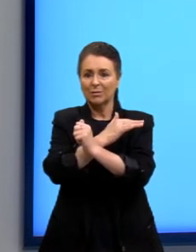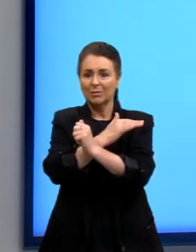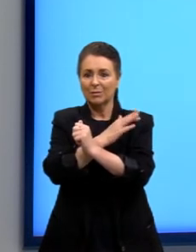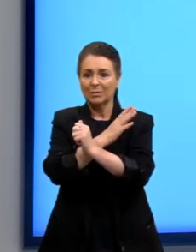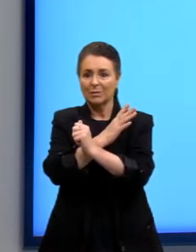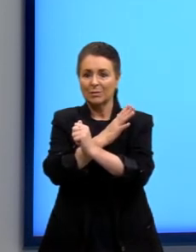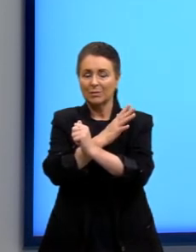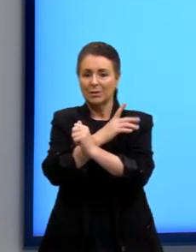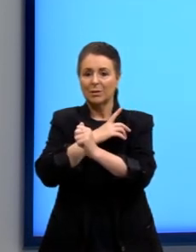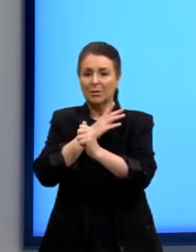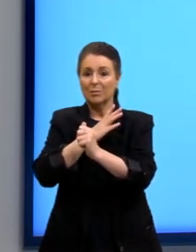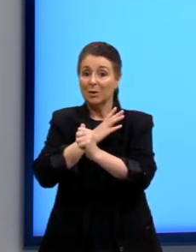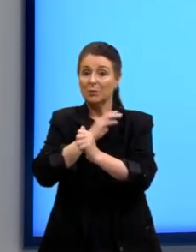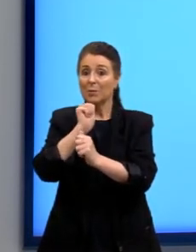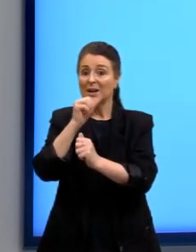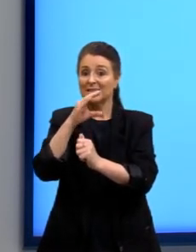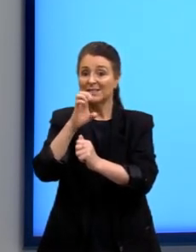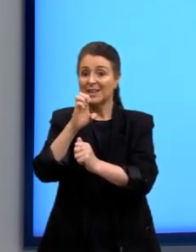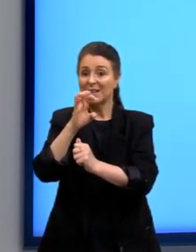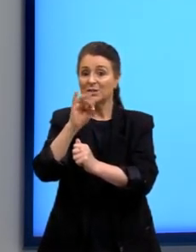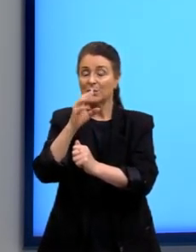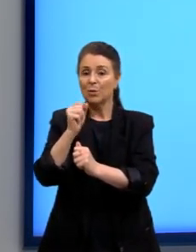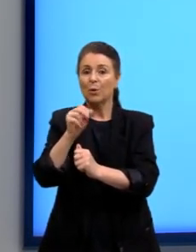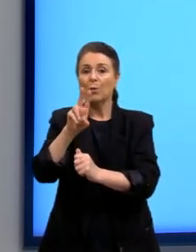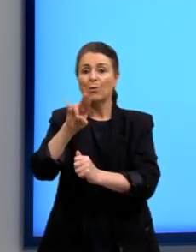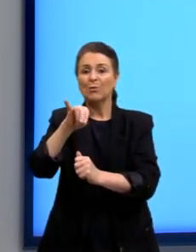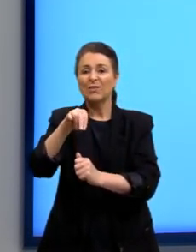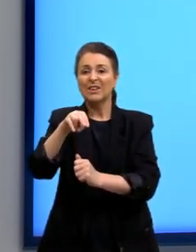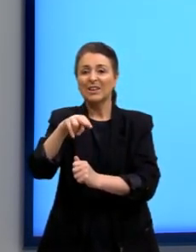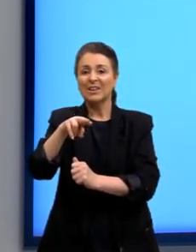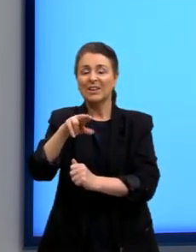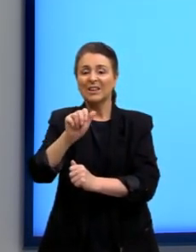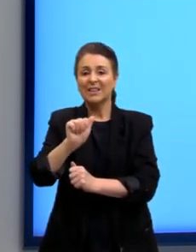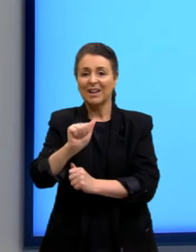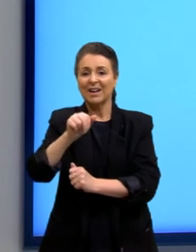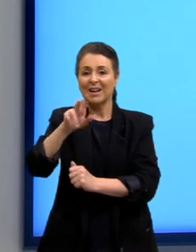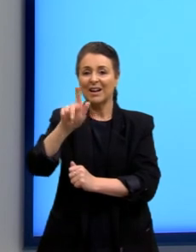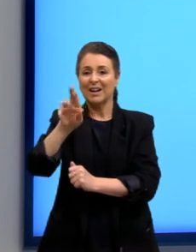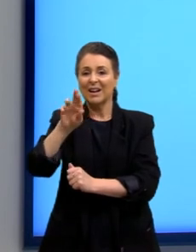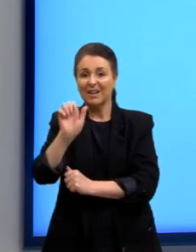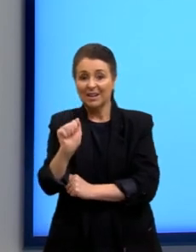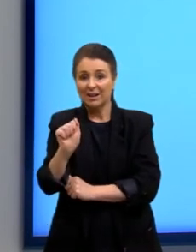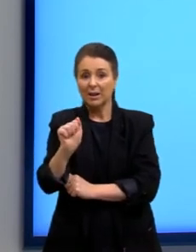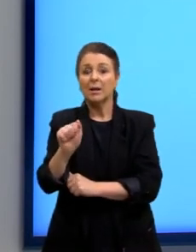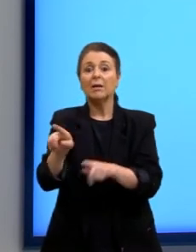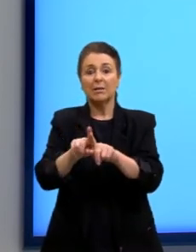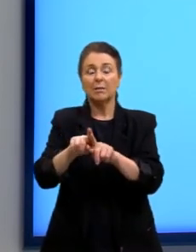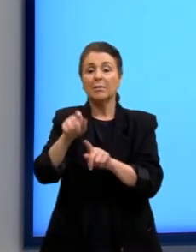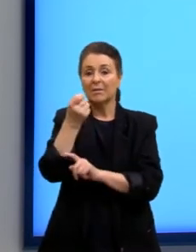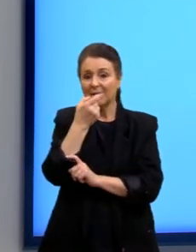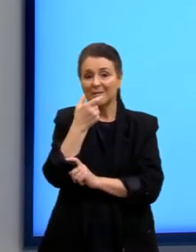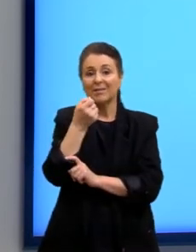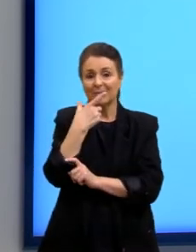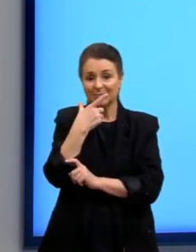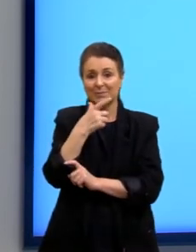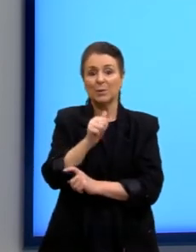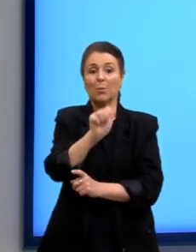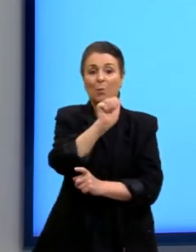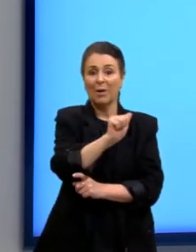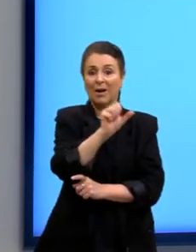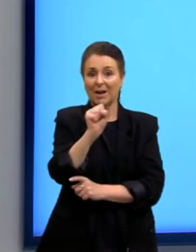o ácido acético o vinagre mas o composto principal que é um medicamento aspirina ou o AS